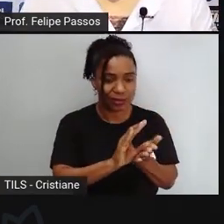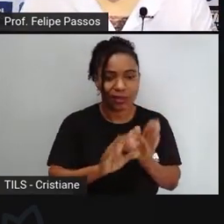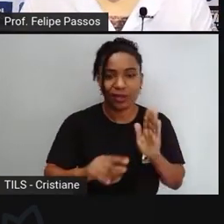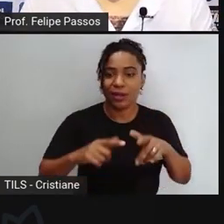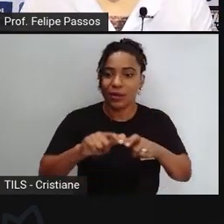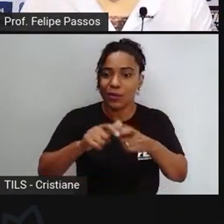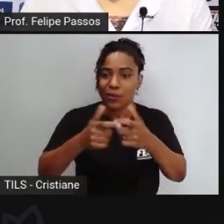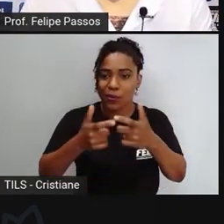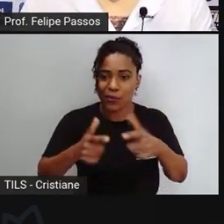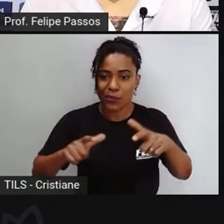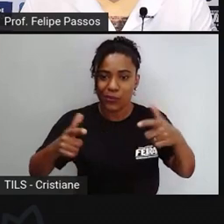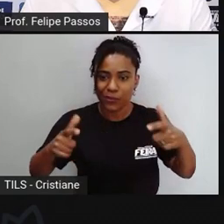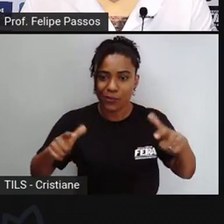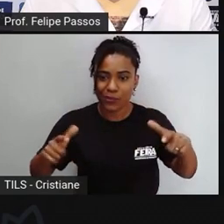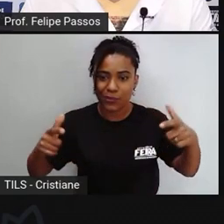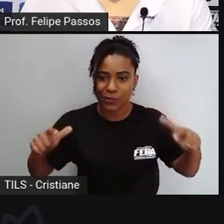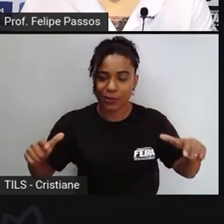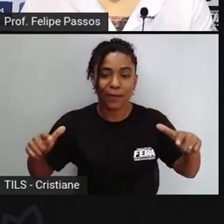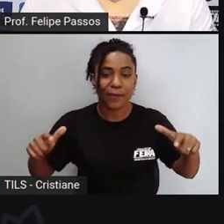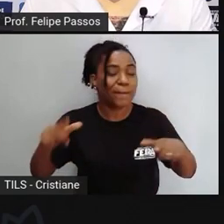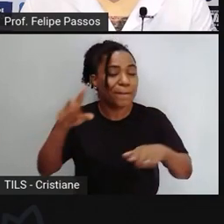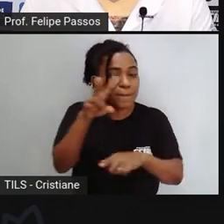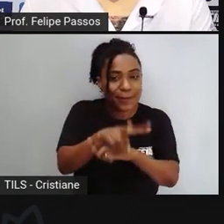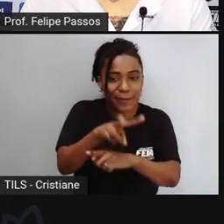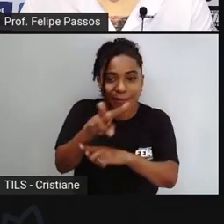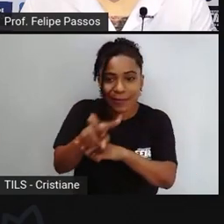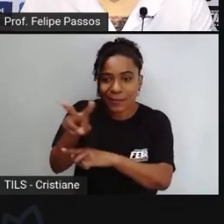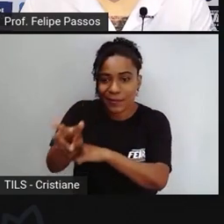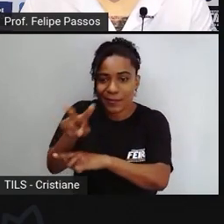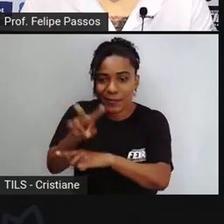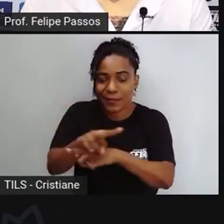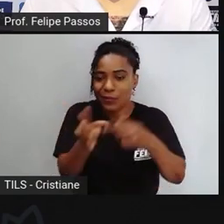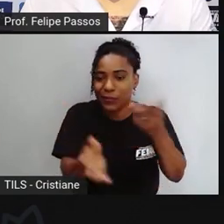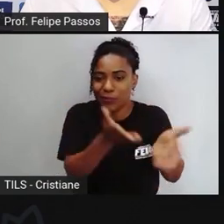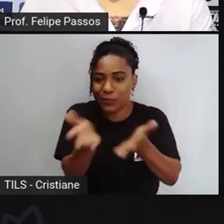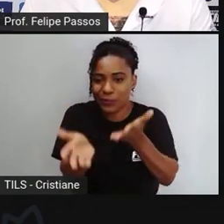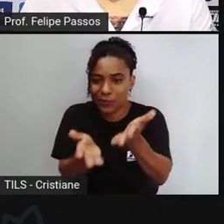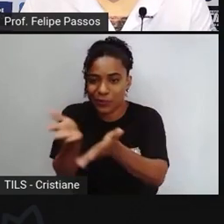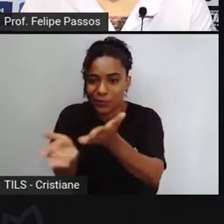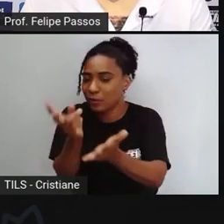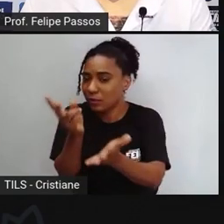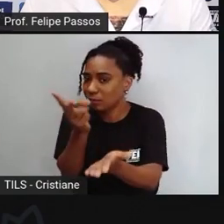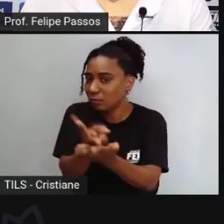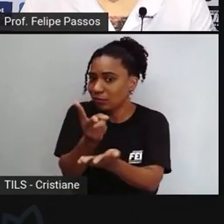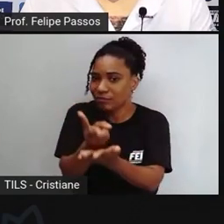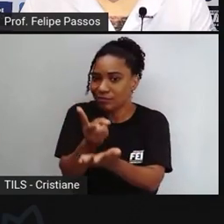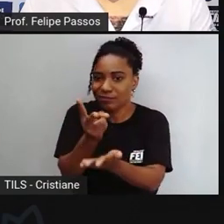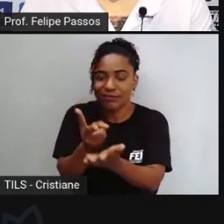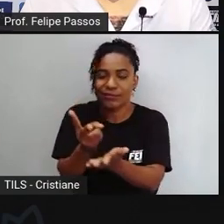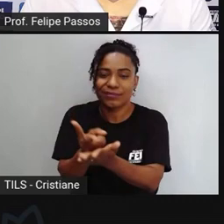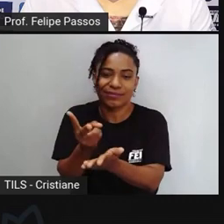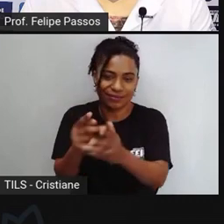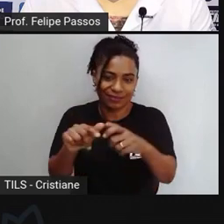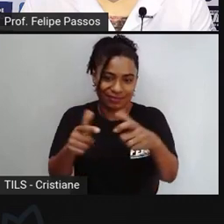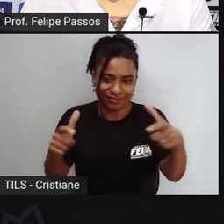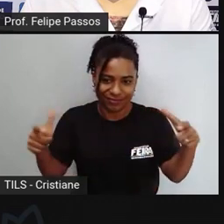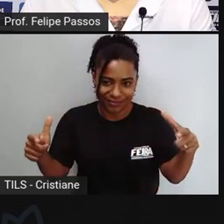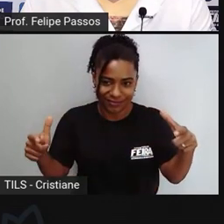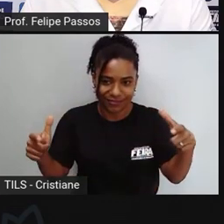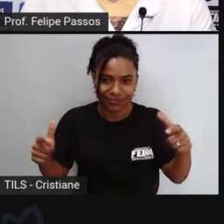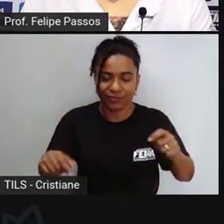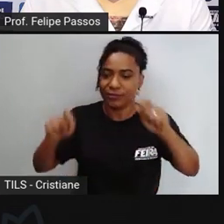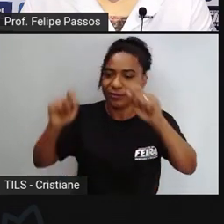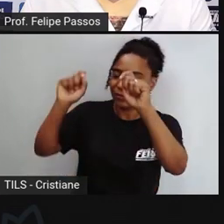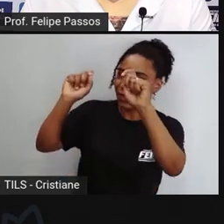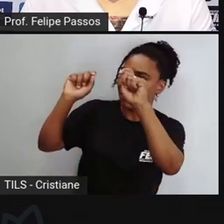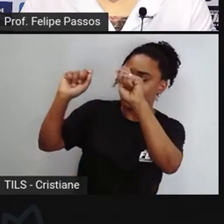áreas de preservação permanente então tem placa ou